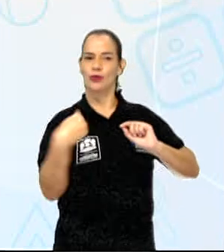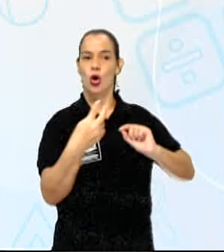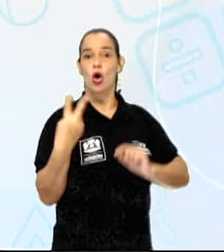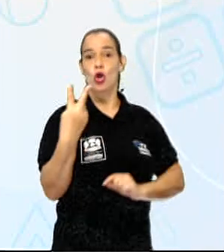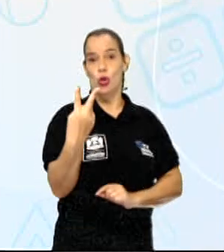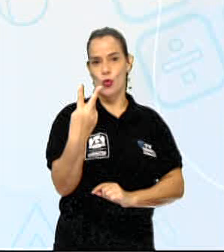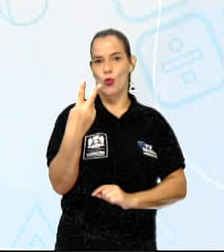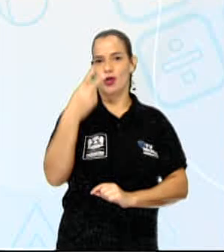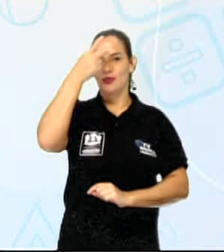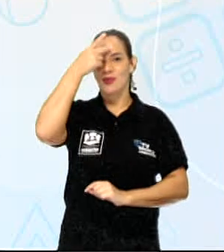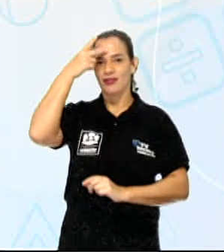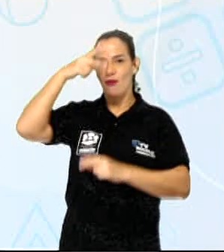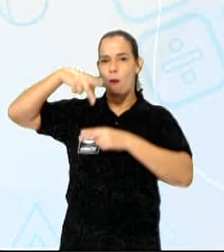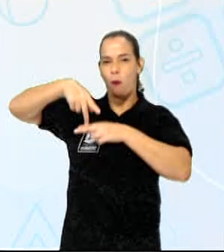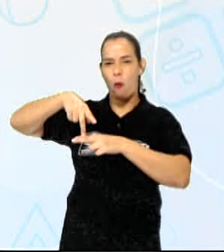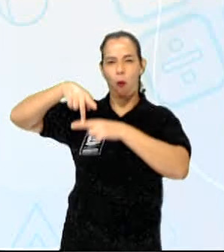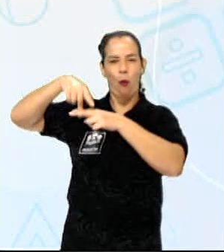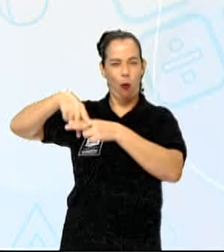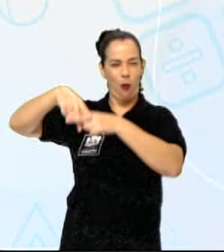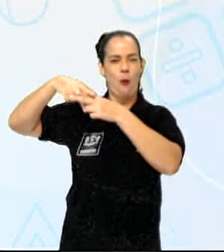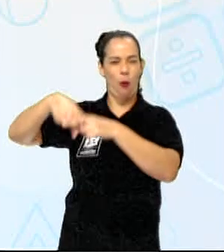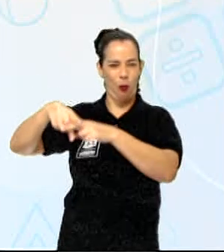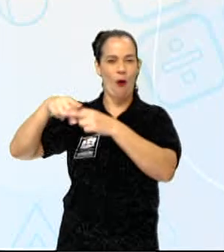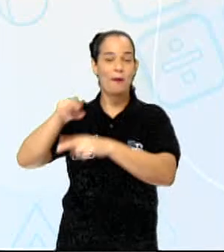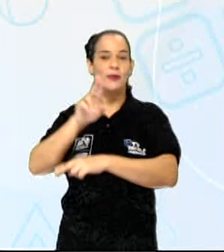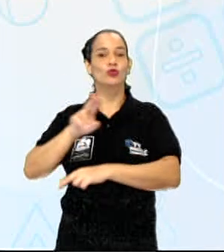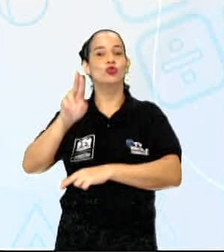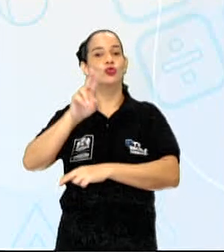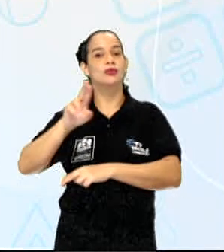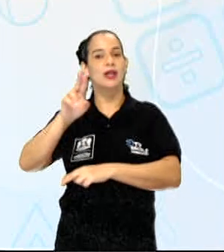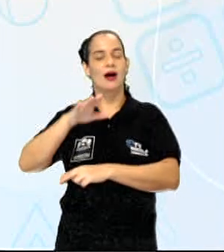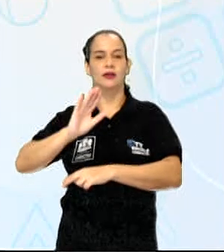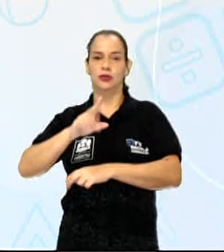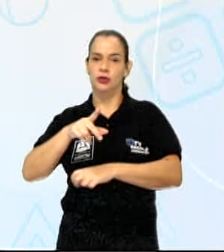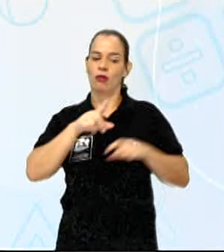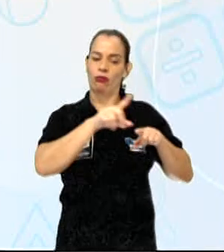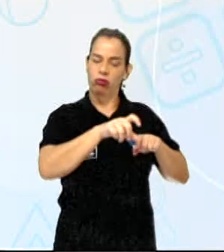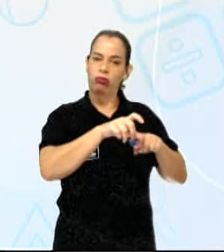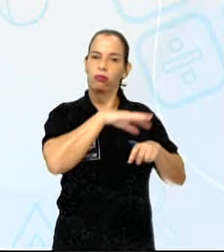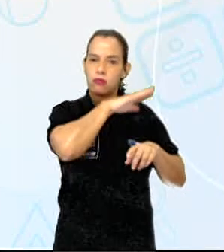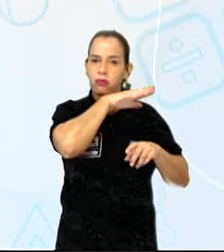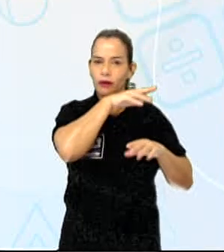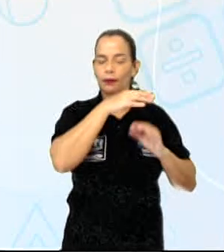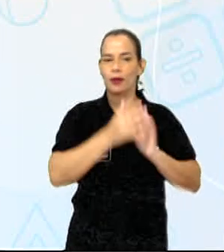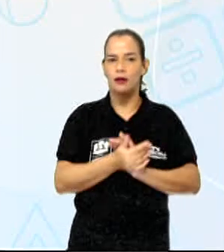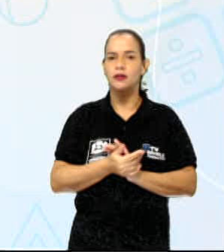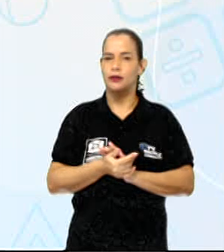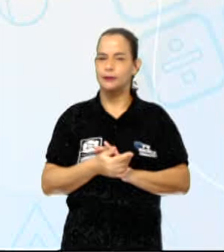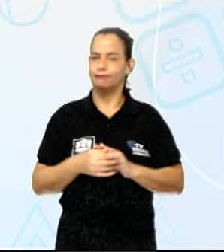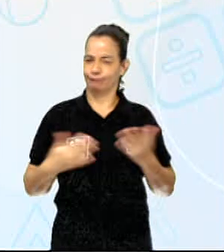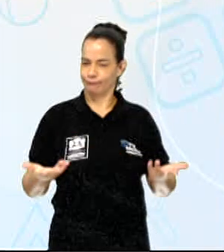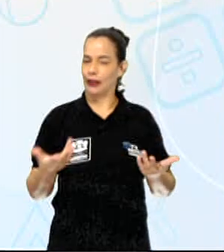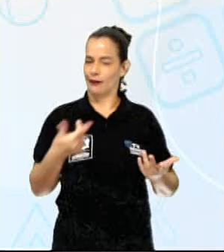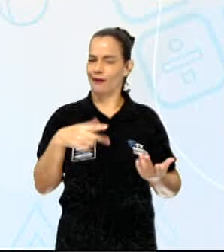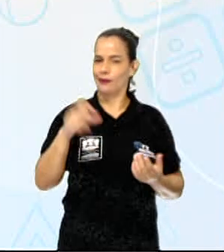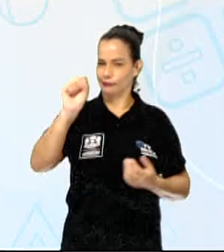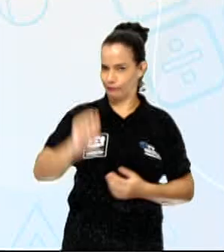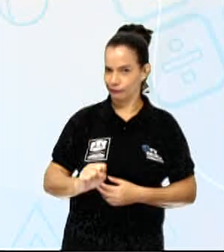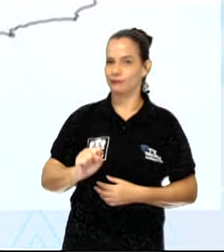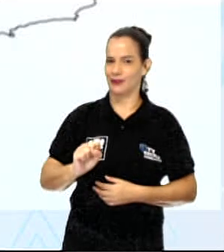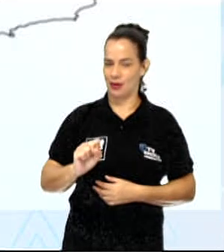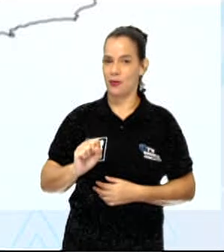pessoas, um cavalo e tal. Foi muito usado pra pecuária. Rio Grande do Sul, Churrasco, tchei, lembra?